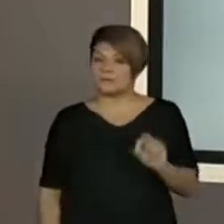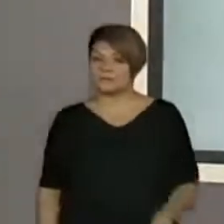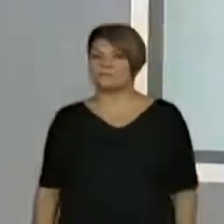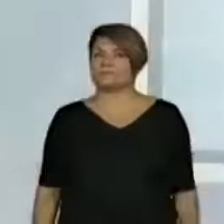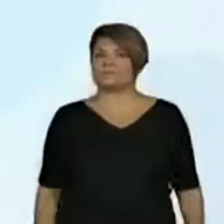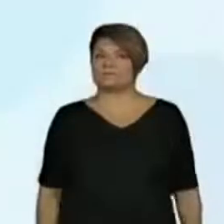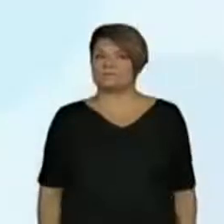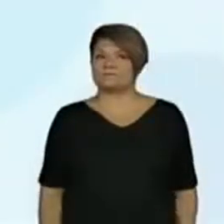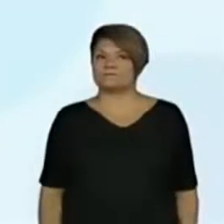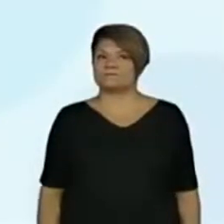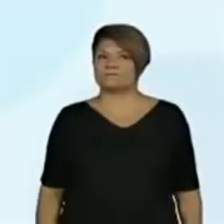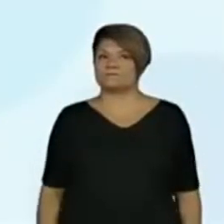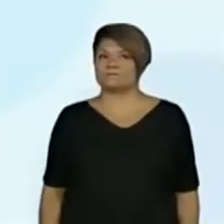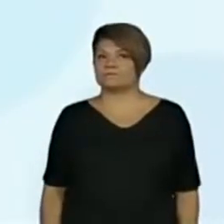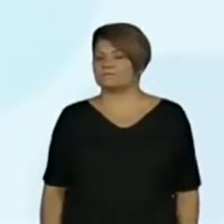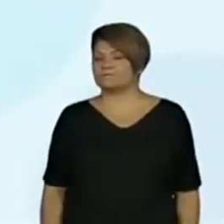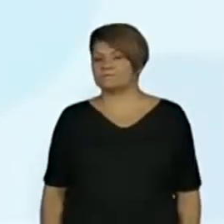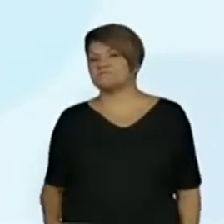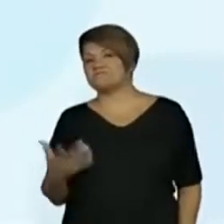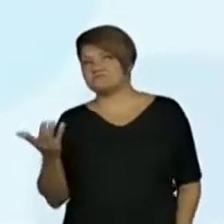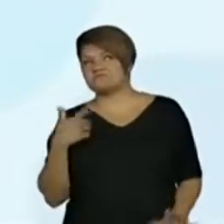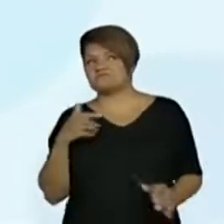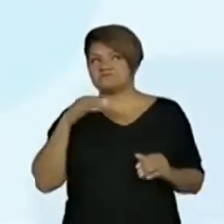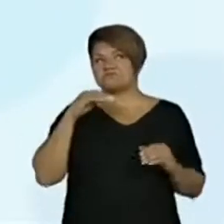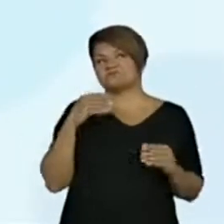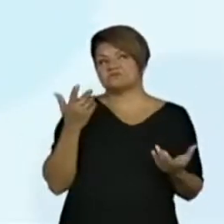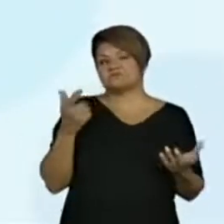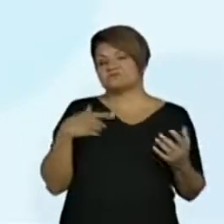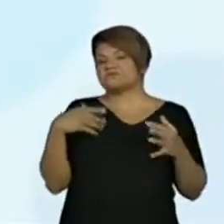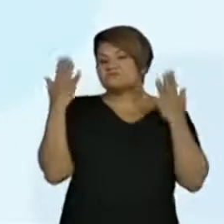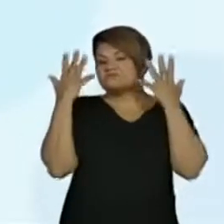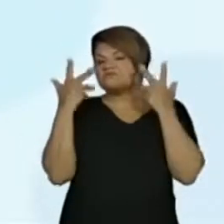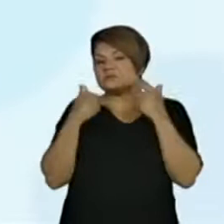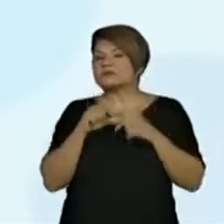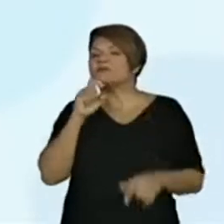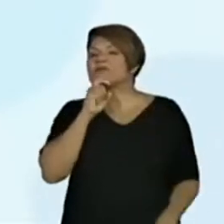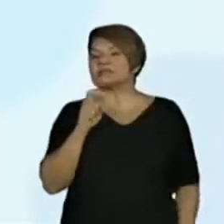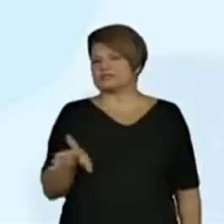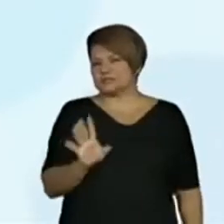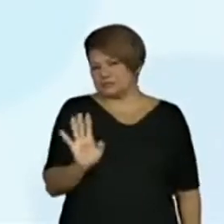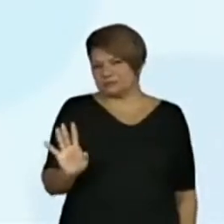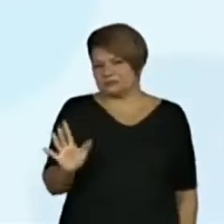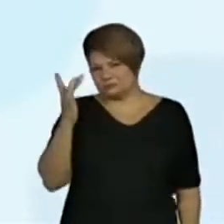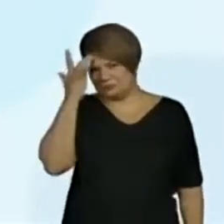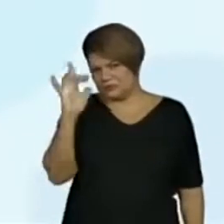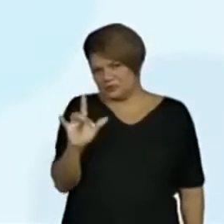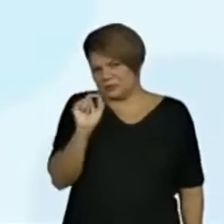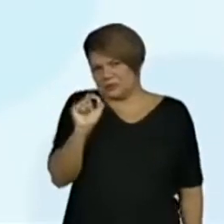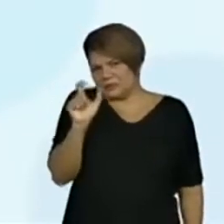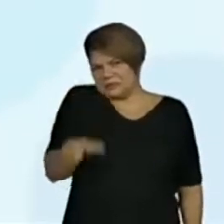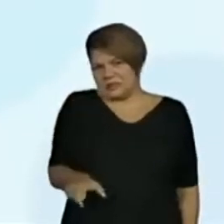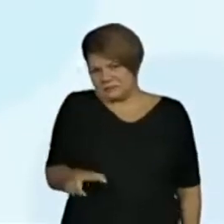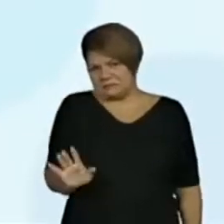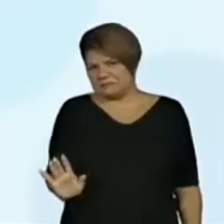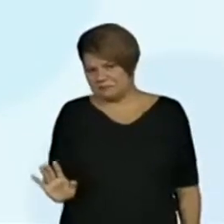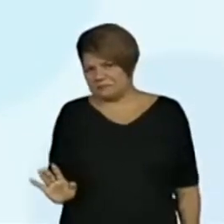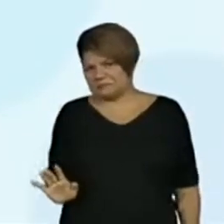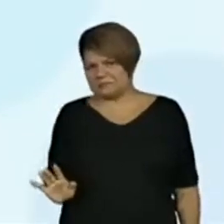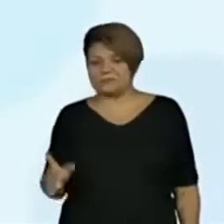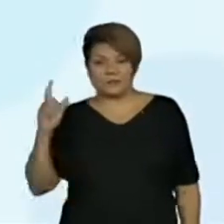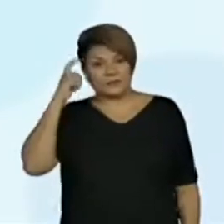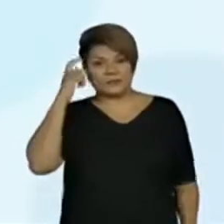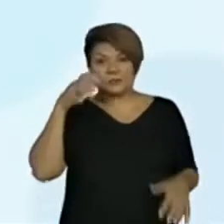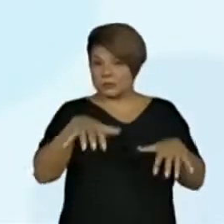Um, vamos chamar de um bichinho verde? Um bichinho verde. Por enquanto, porque a gente não sabe o que é. A gente está pensando no reino.